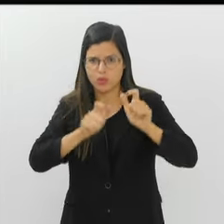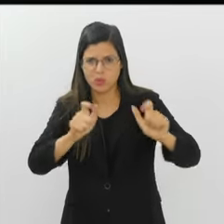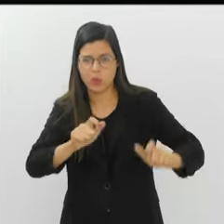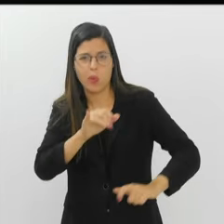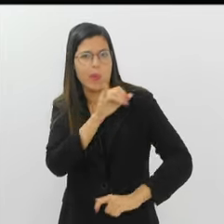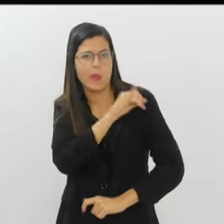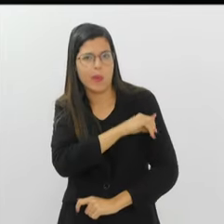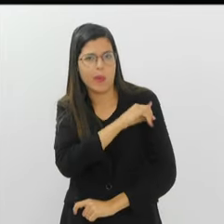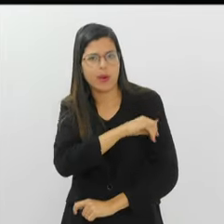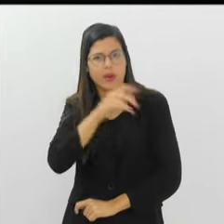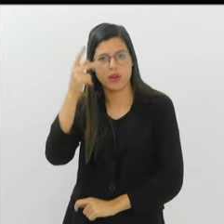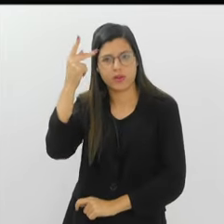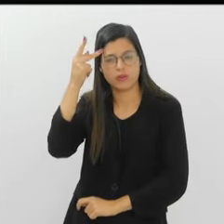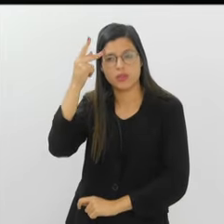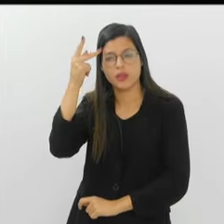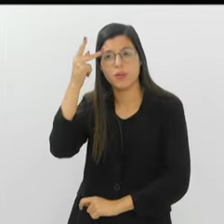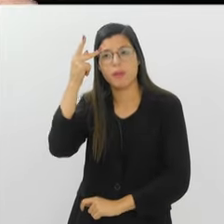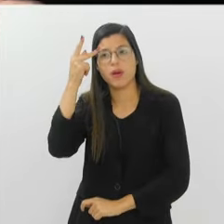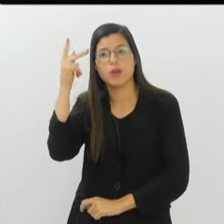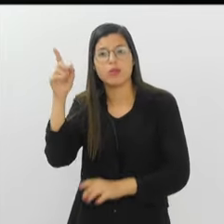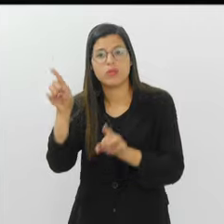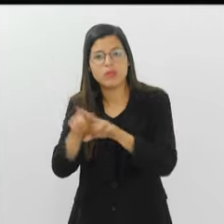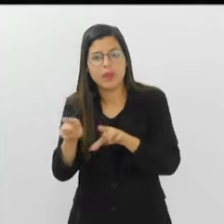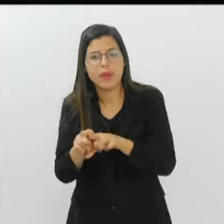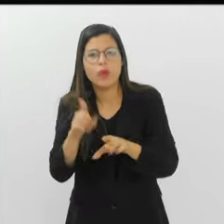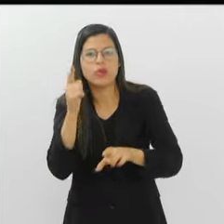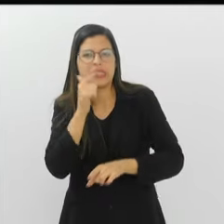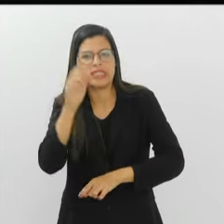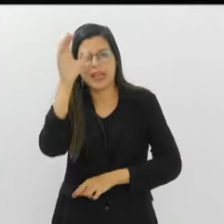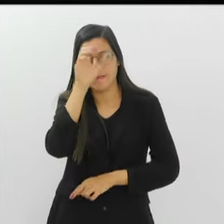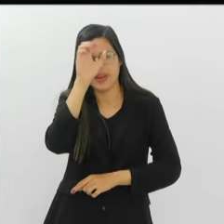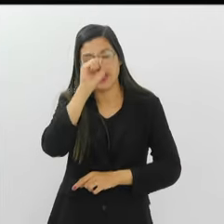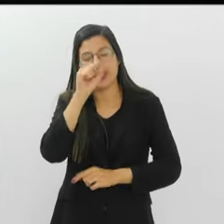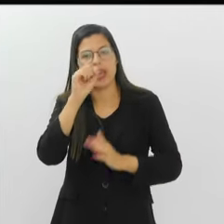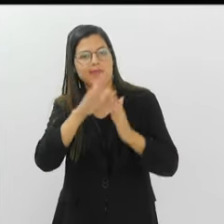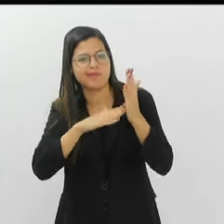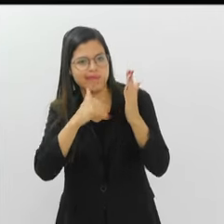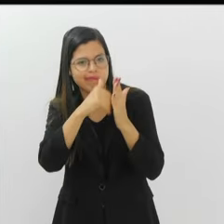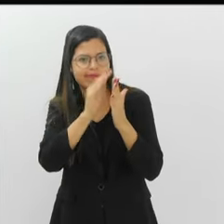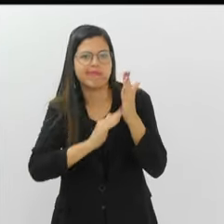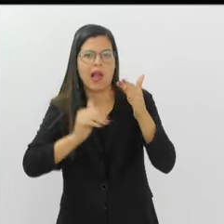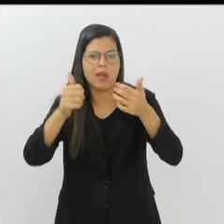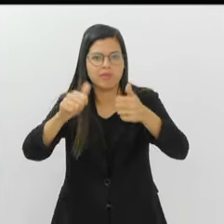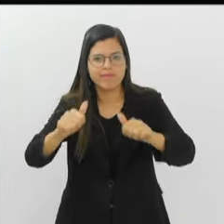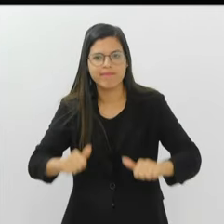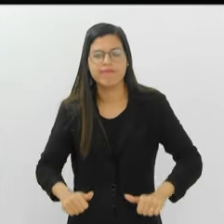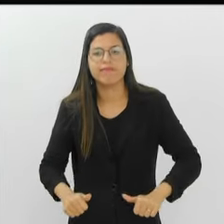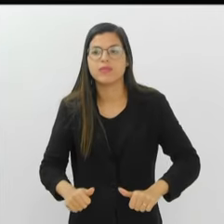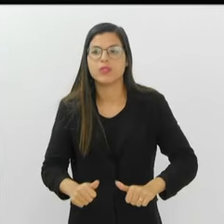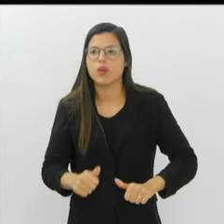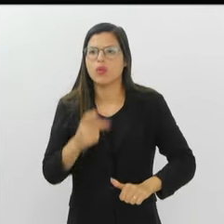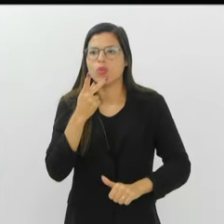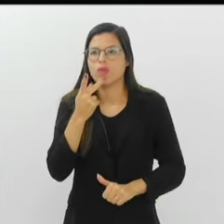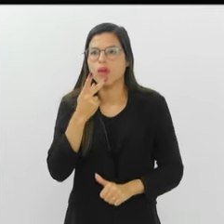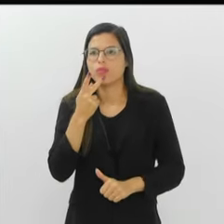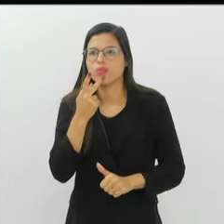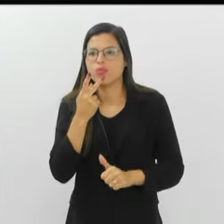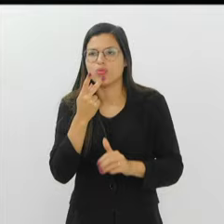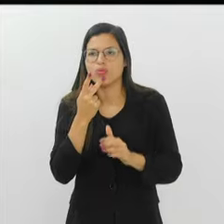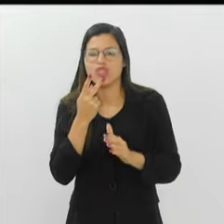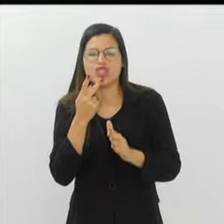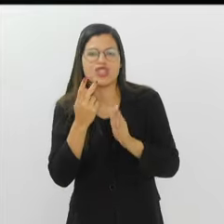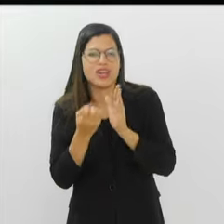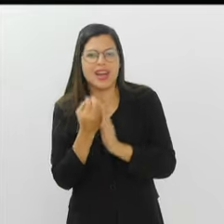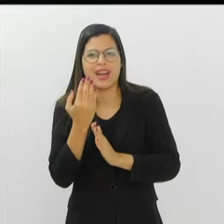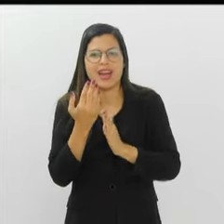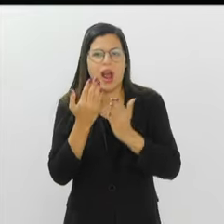pessoas de Rio, São Paulo, enfim, também esculpissem, também pintassem. Não que... Eu não estou falando